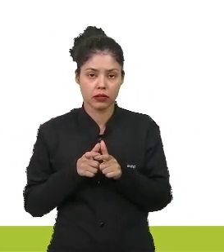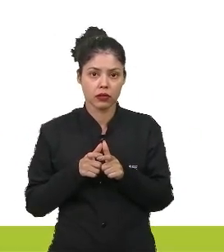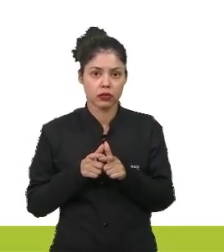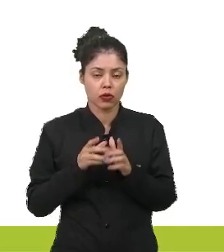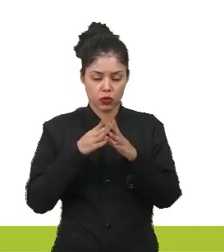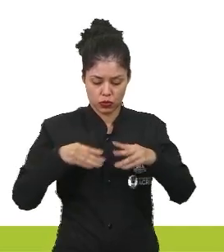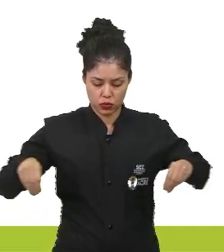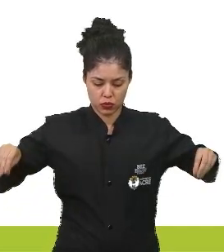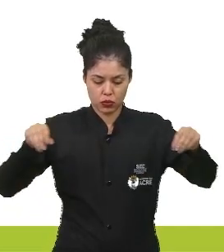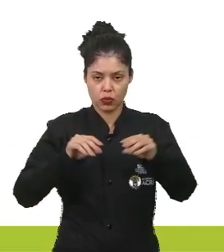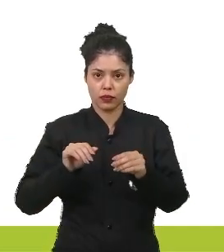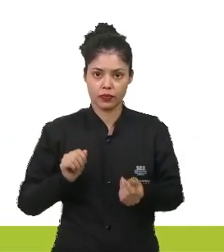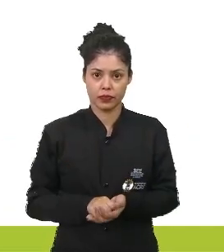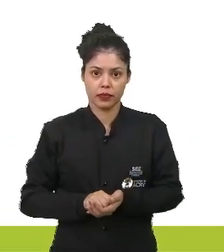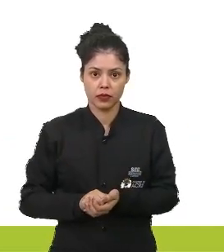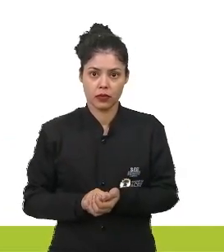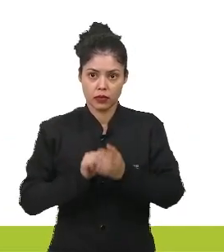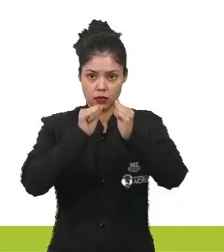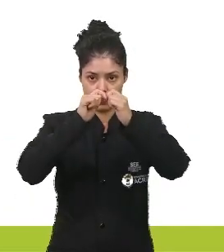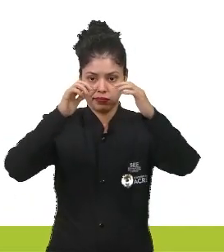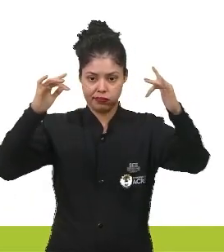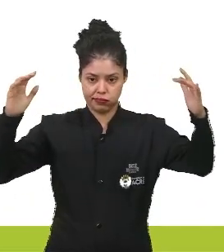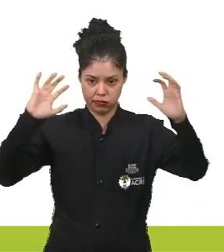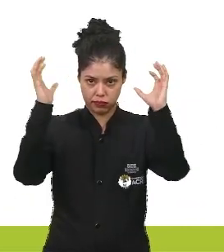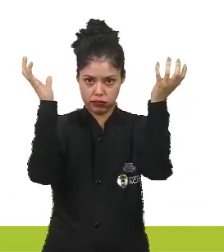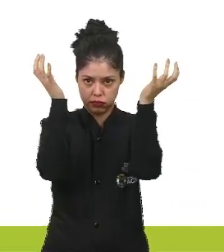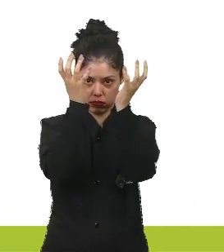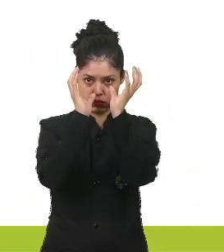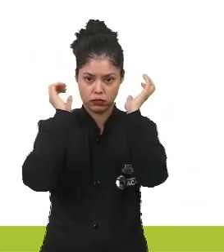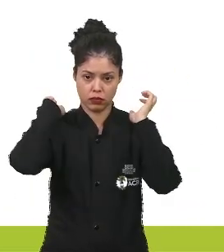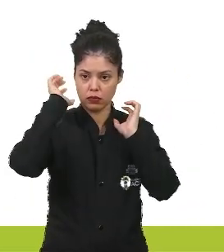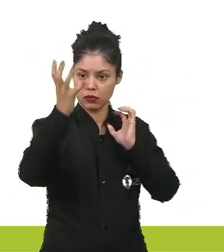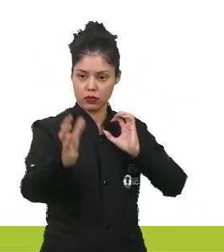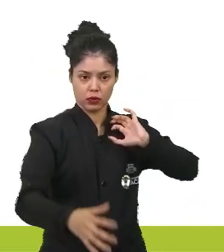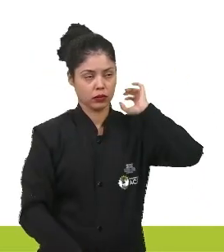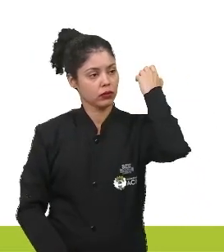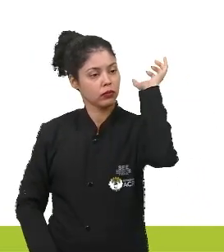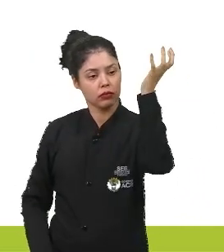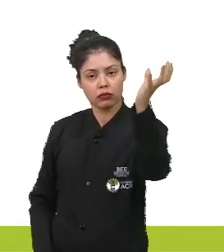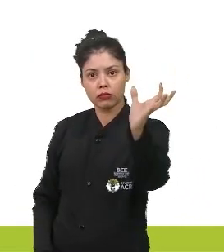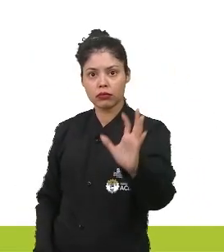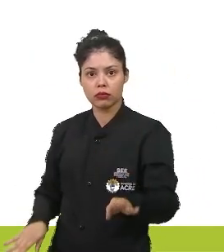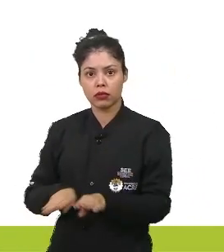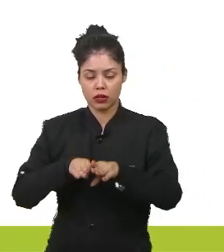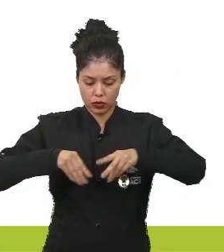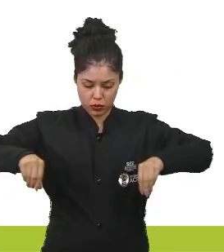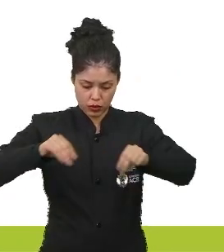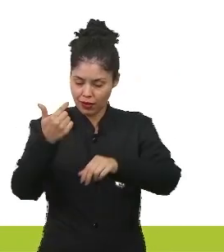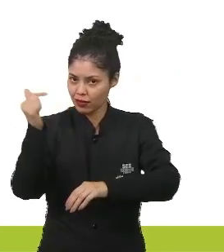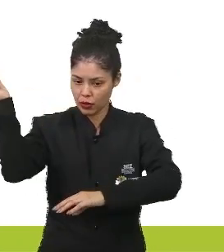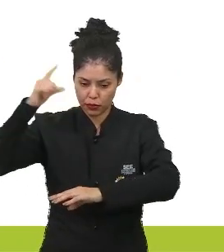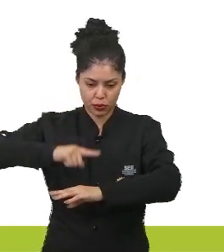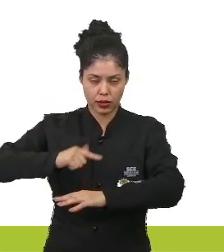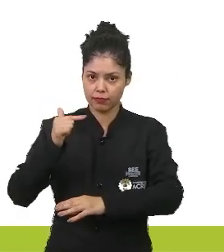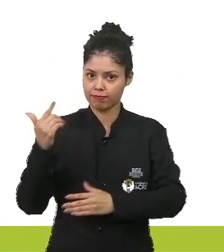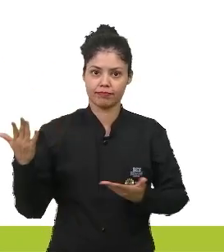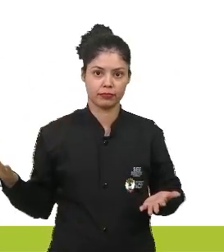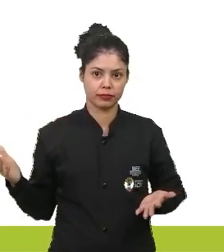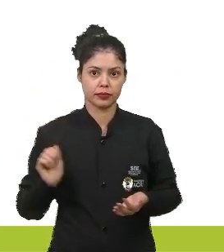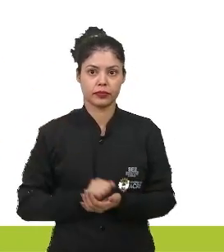falando do solo, então o solo vai ficar recoberto pela vegetação, então o solo não vai receber luz. E nem interessa que ele receba tanta luz assim.